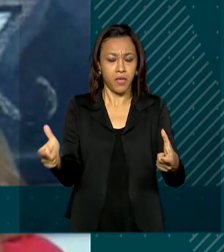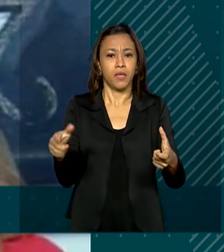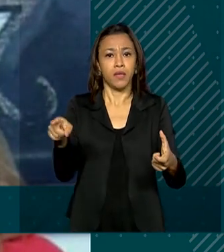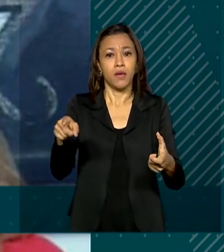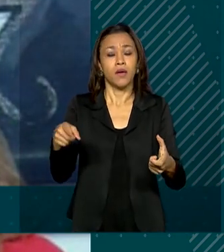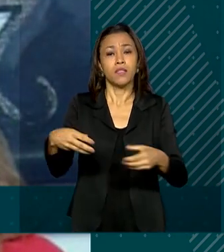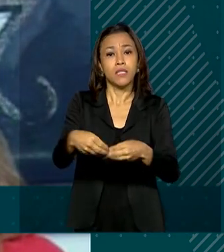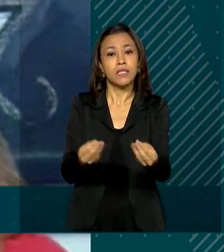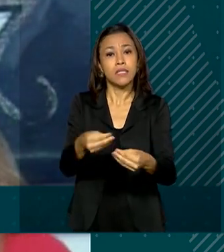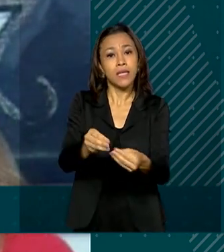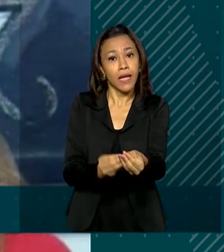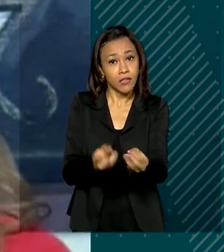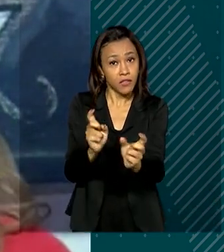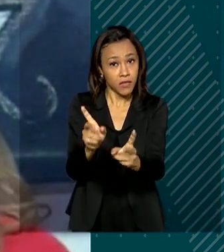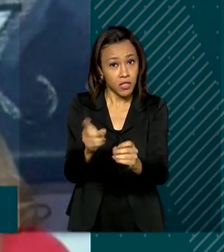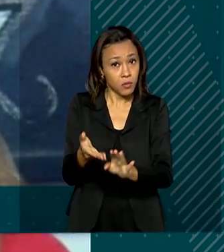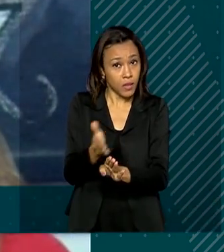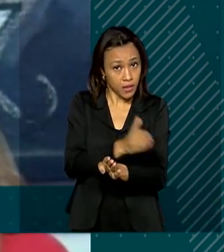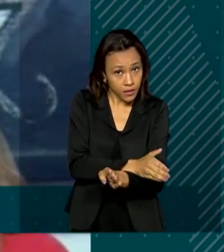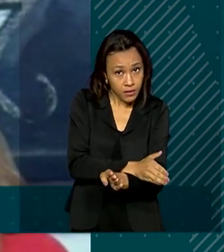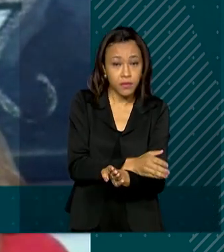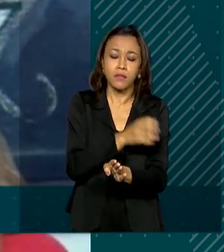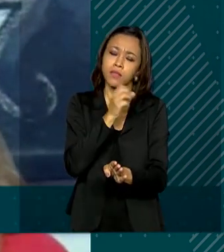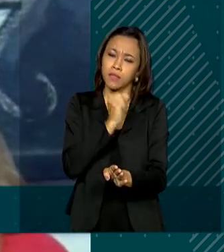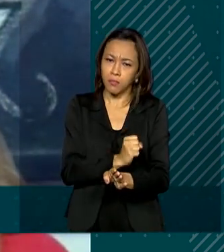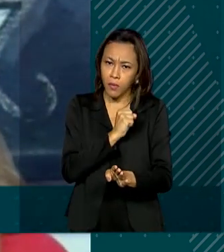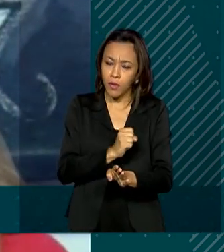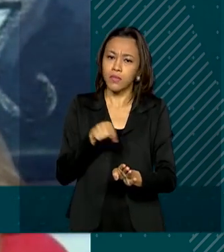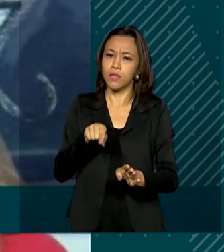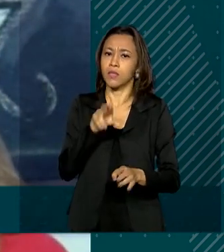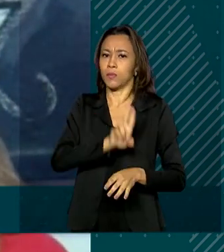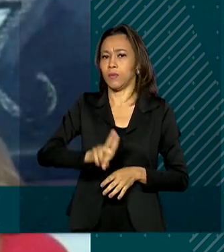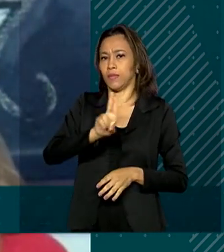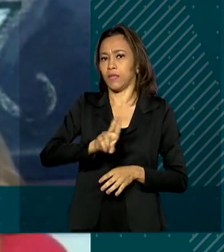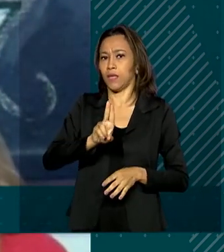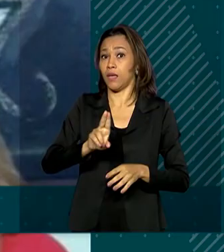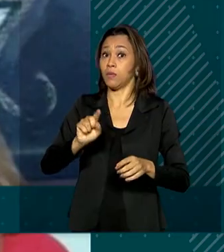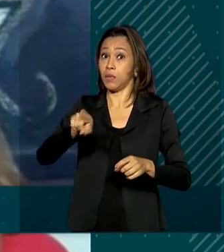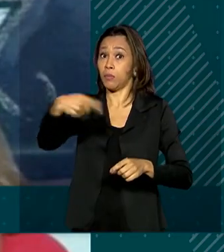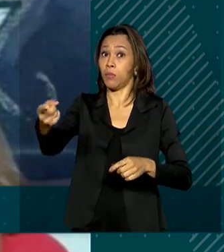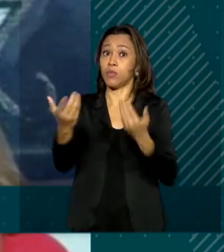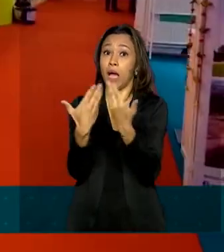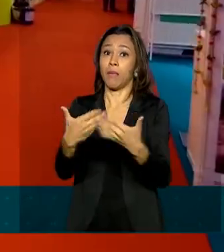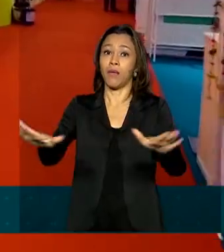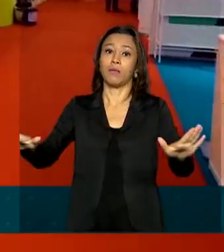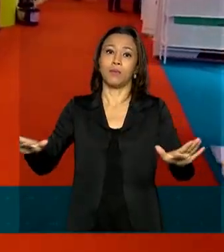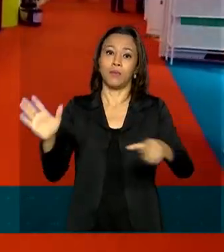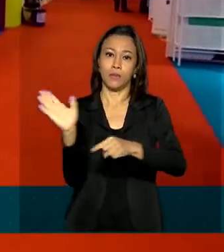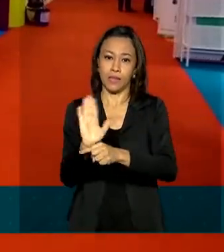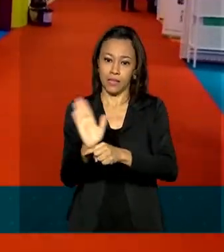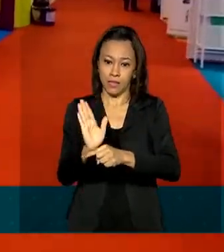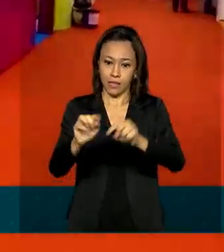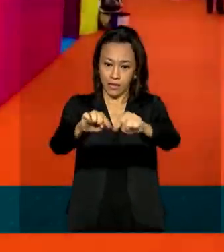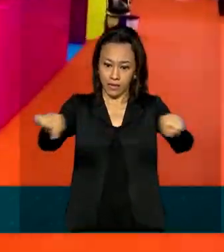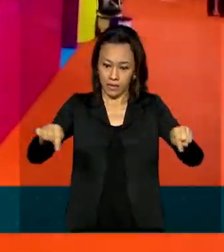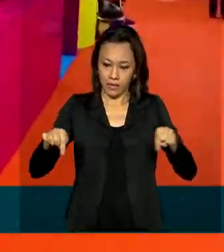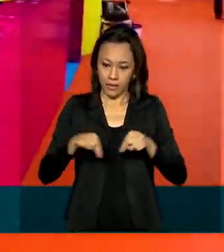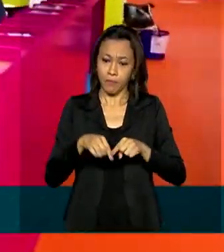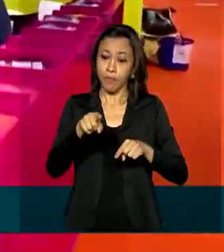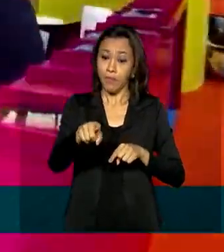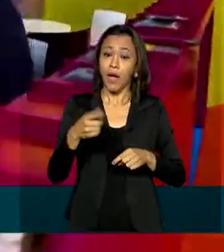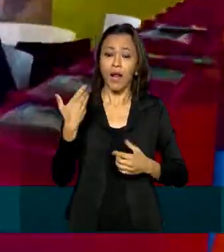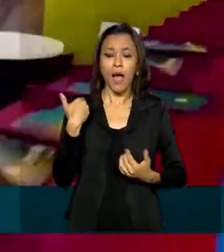de ingressos antecipados que poderão ser utilizados após a reabertura do cinema. Para dar fôlego aos